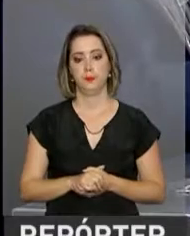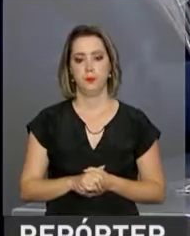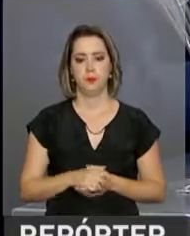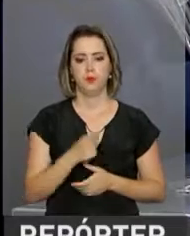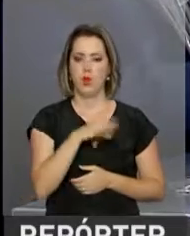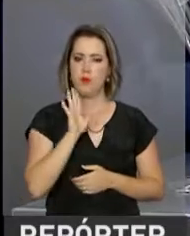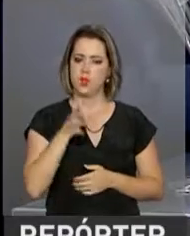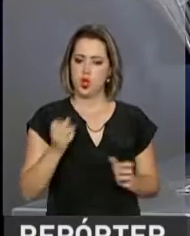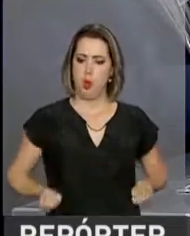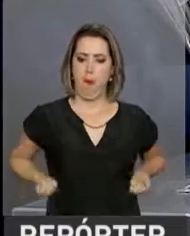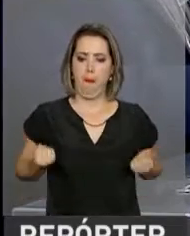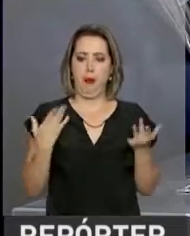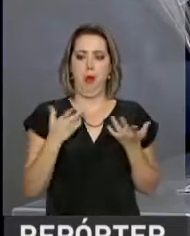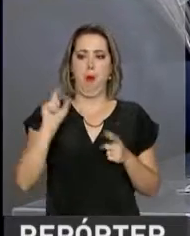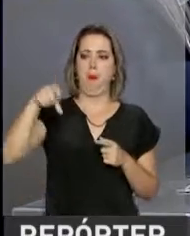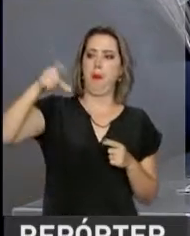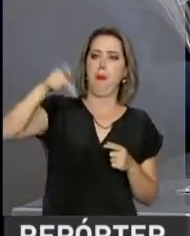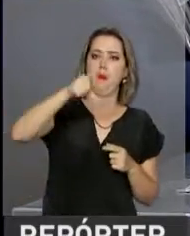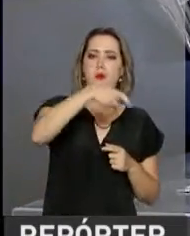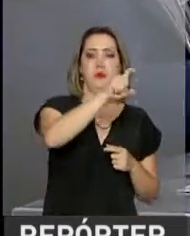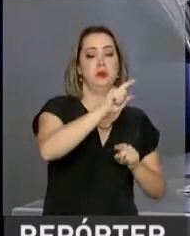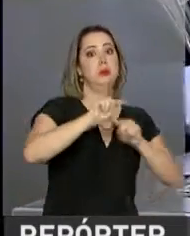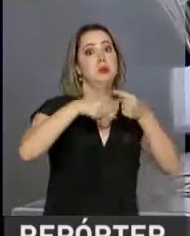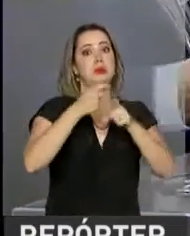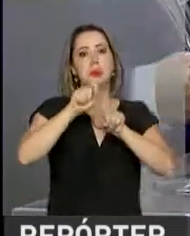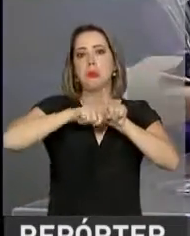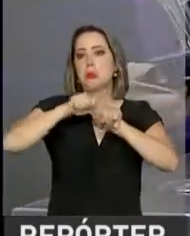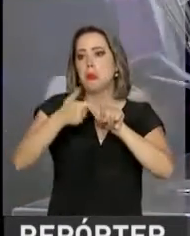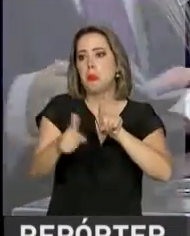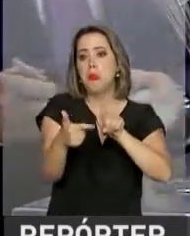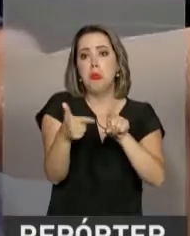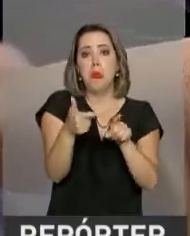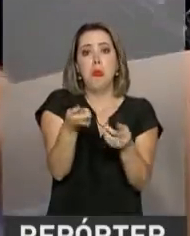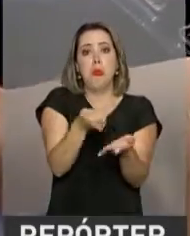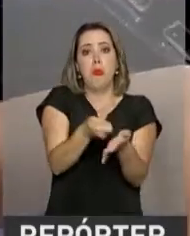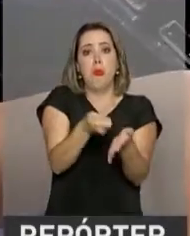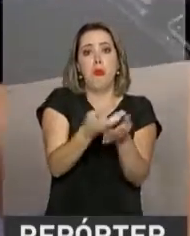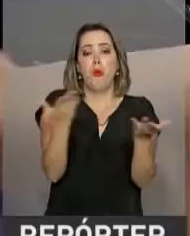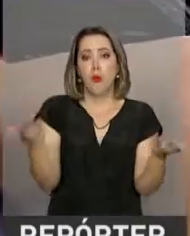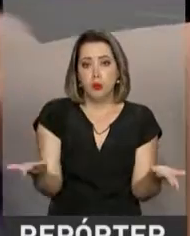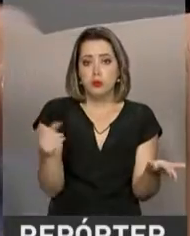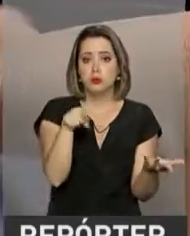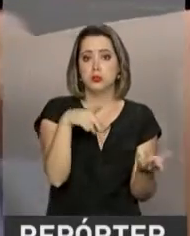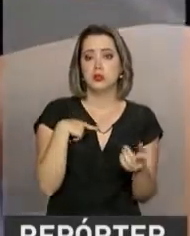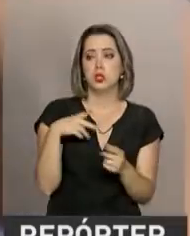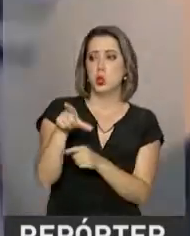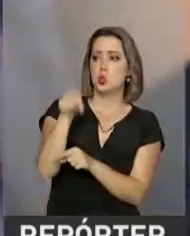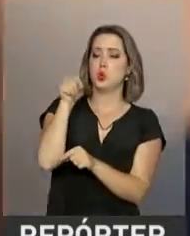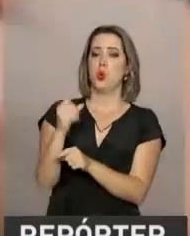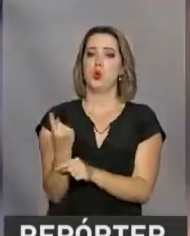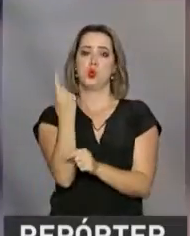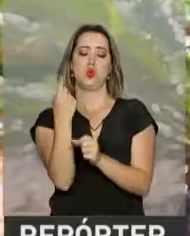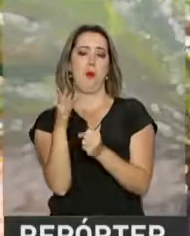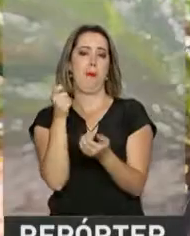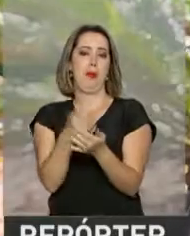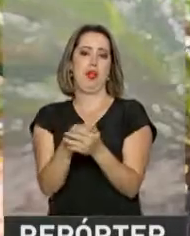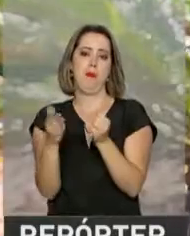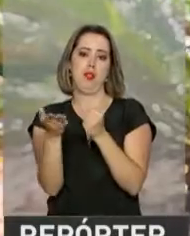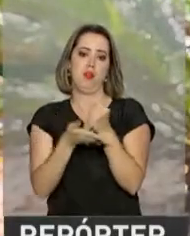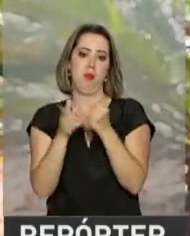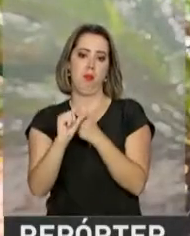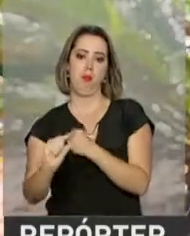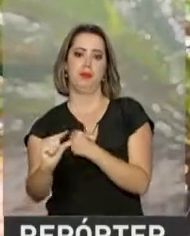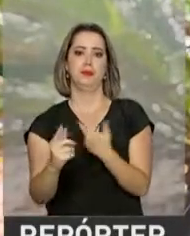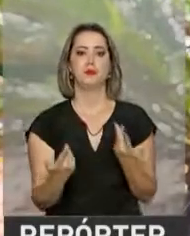Você já gastou demais no cartão de crédito e no final do mês não teve dinheiro para pagar a fatura integral e optou por fazer só o pagamento mínimo? Sim.